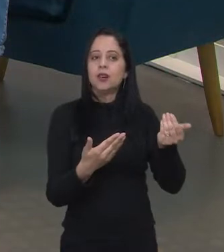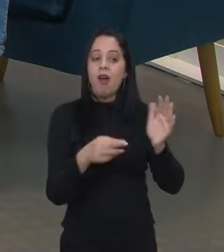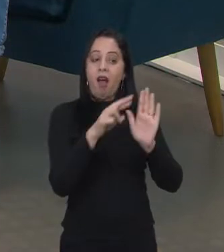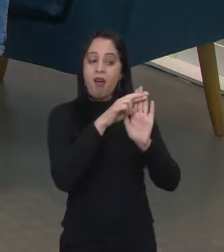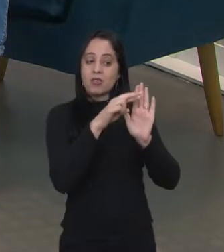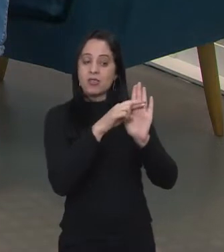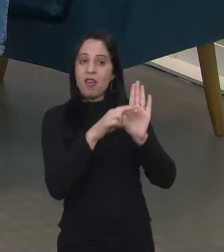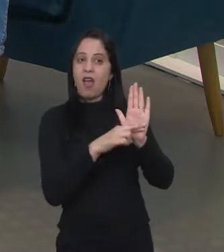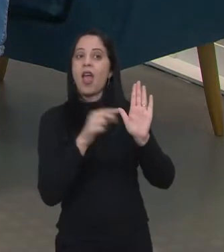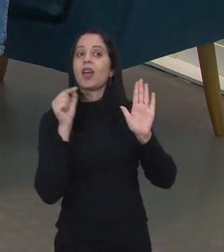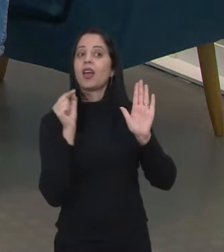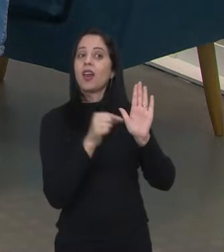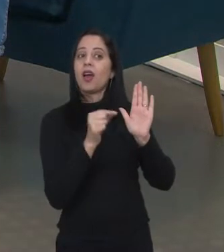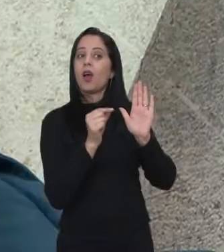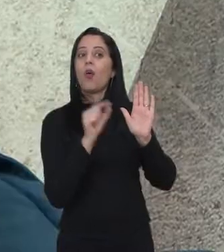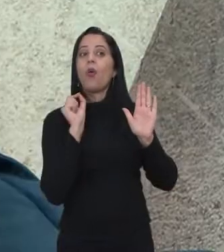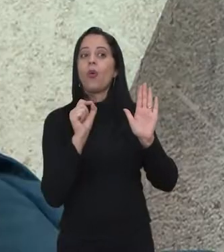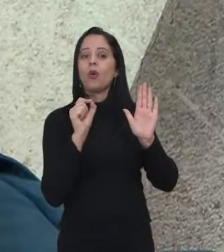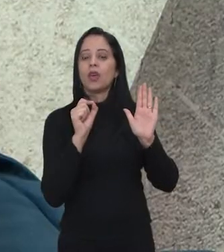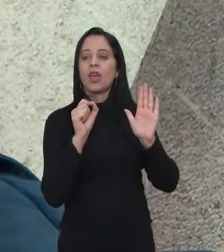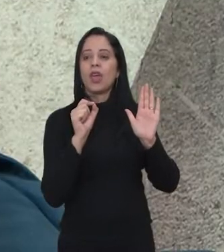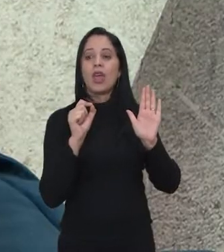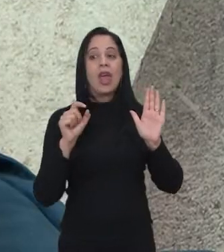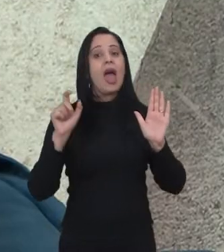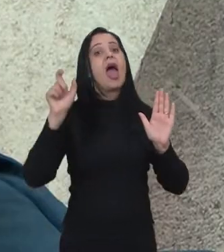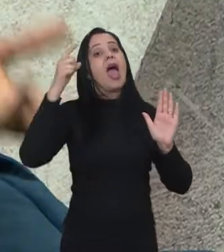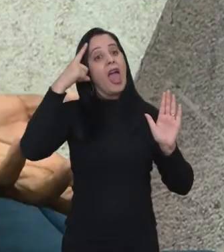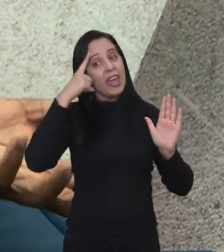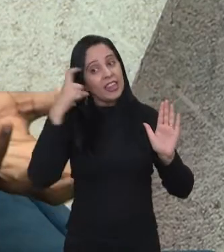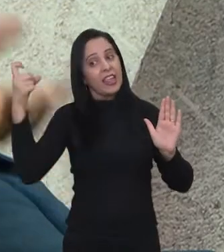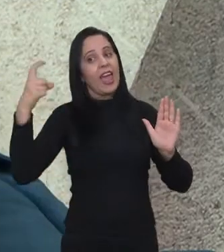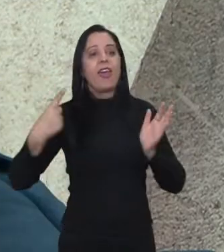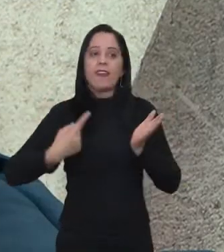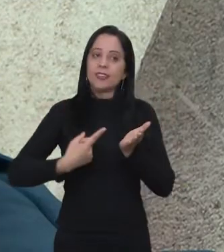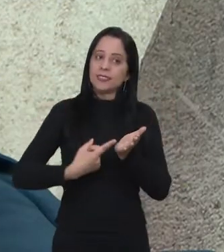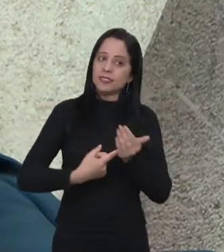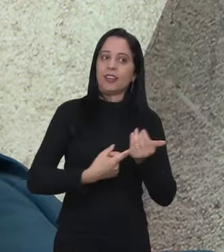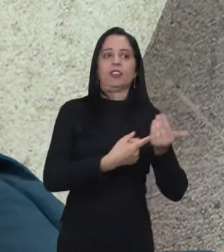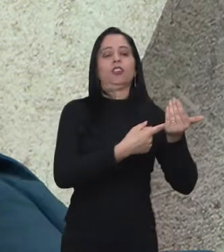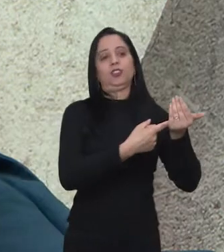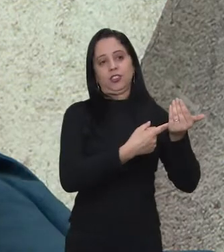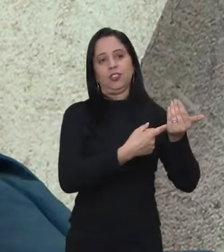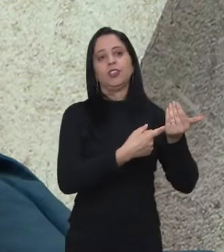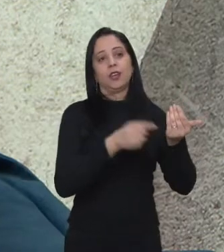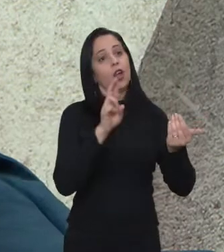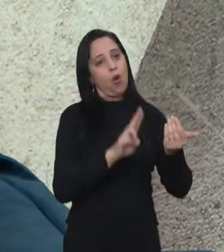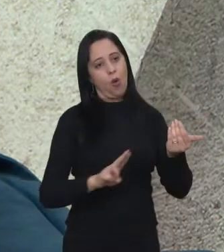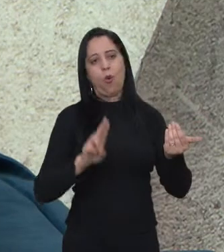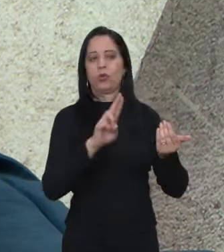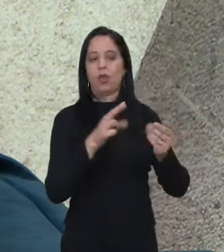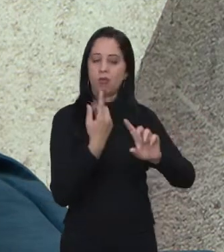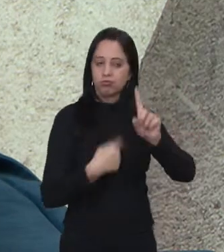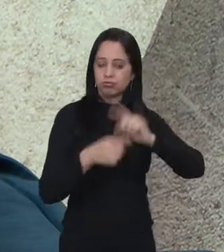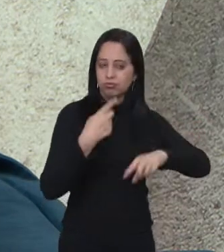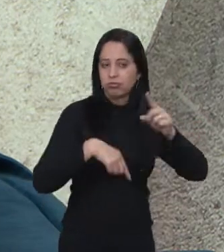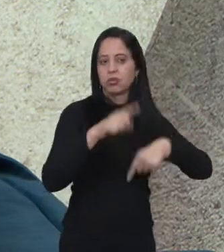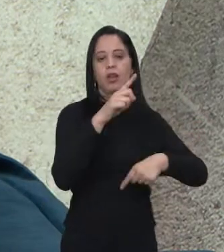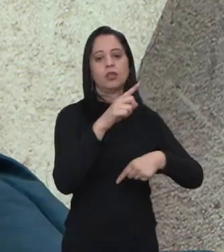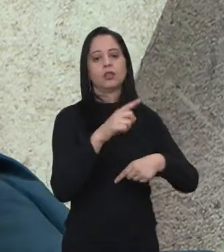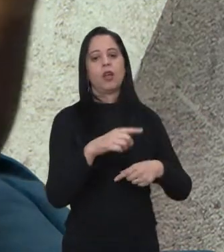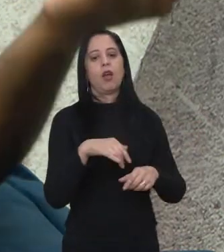exigências que nós temos é que sejam negócios com base tecnológica, que utilizem a tecnologia para o seu desenvolvimento,